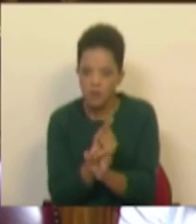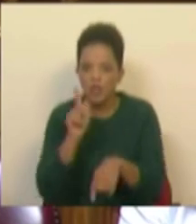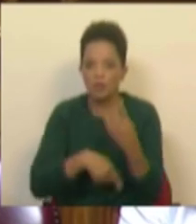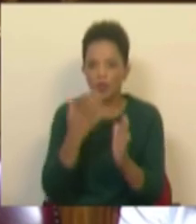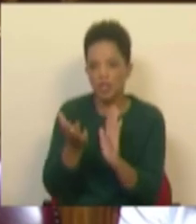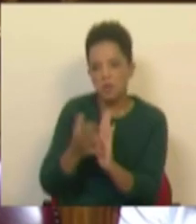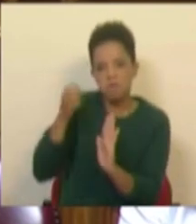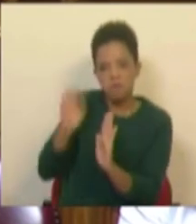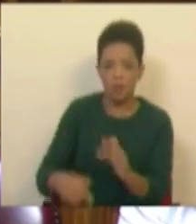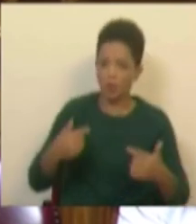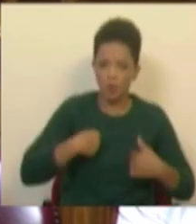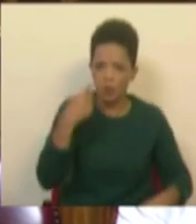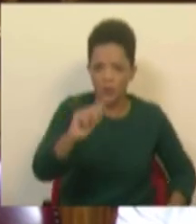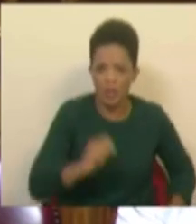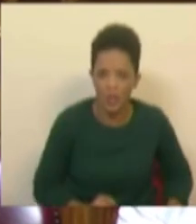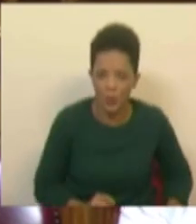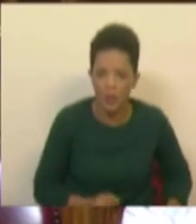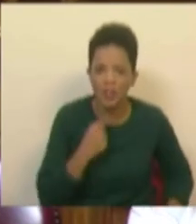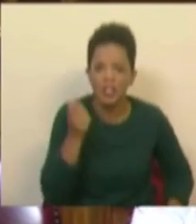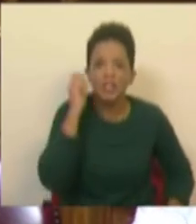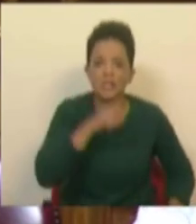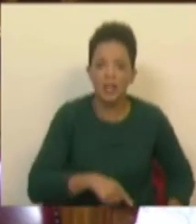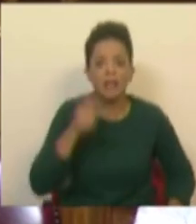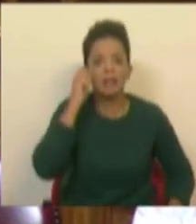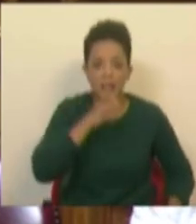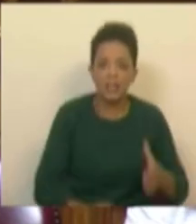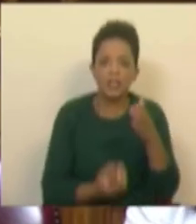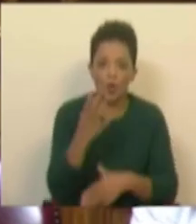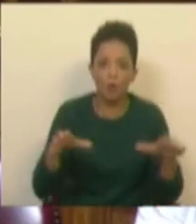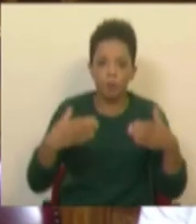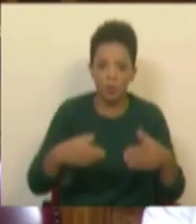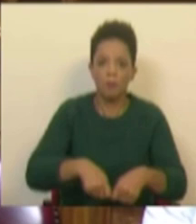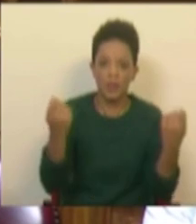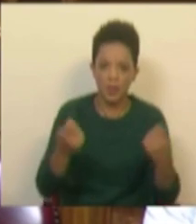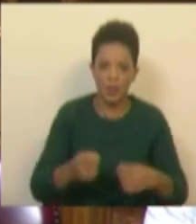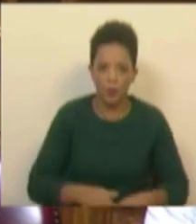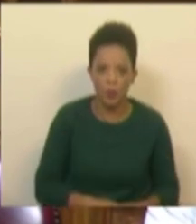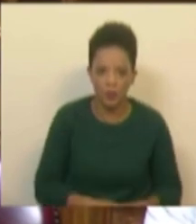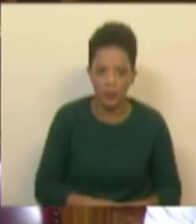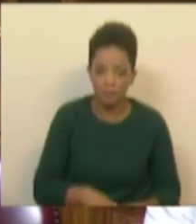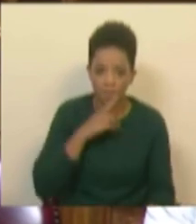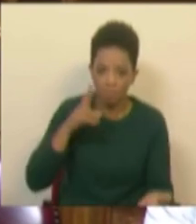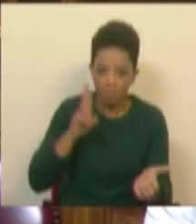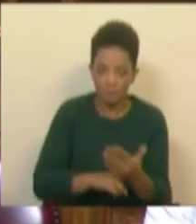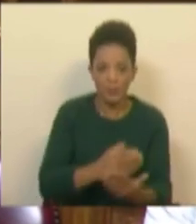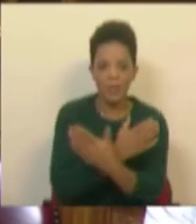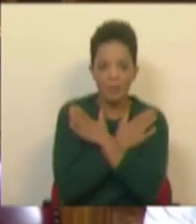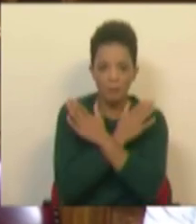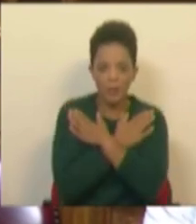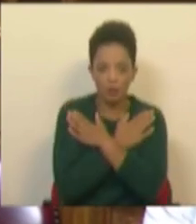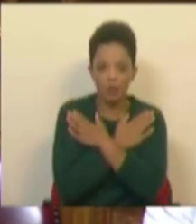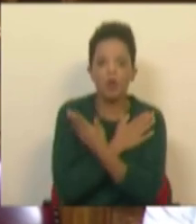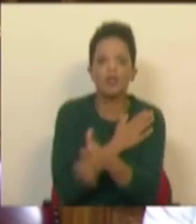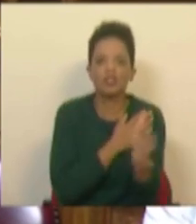fora. Não sou eu que o digo. É quem diz quem fundou o partido com ele. Os verdadeiros amigos estão